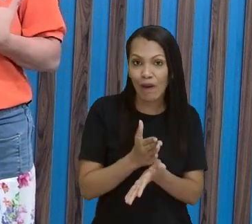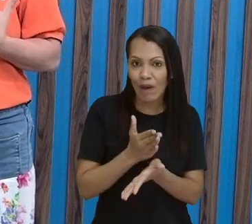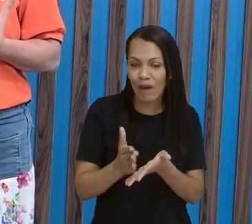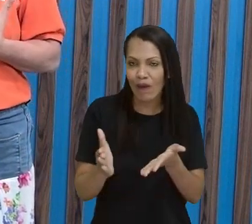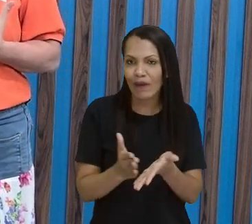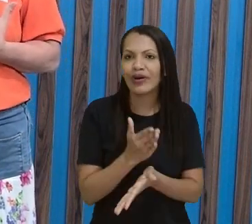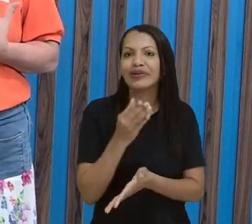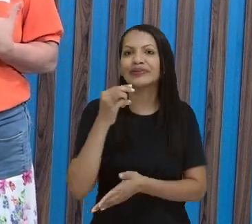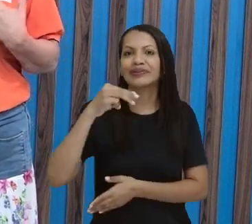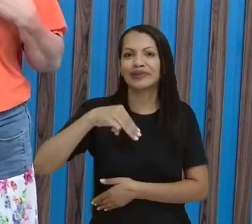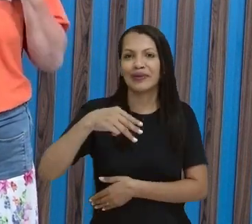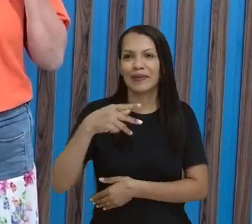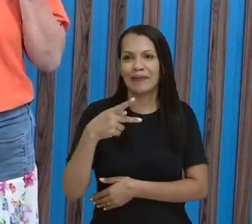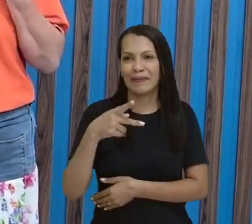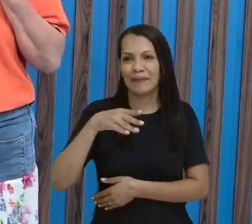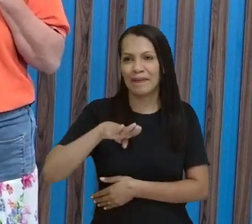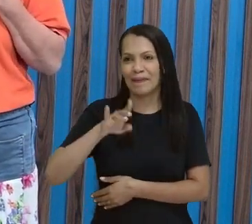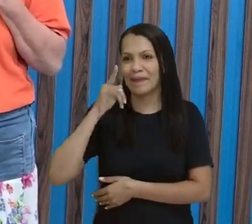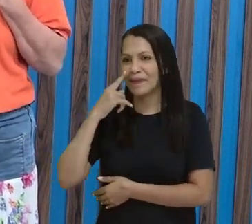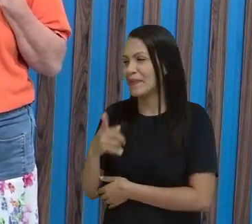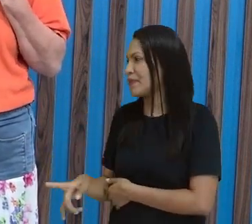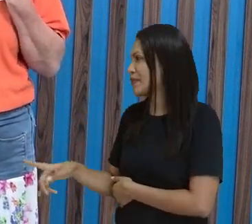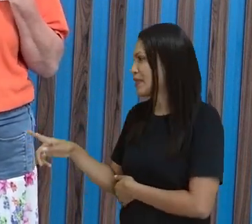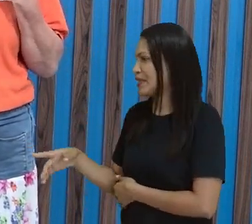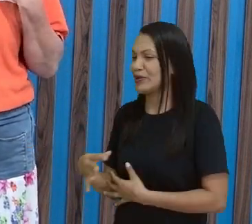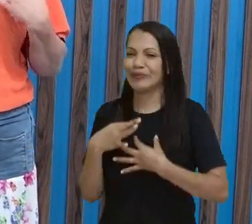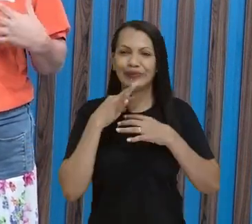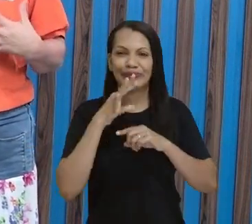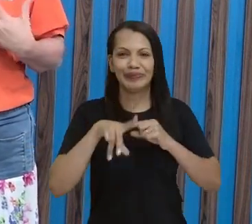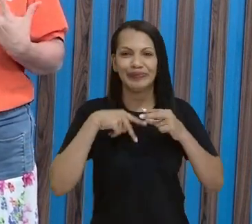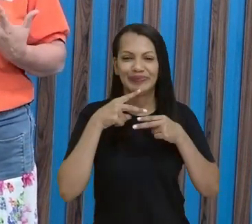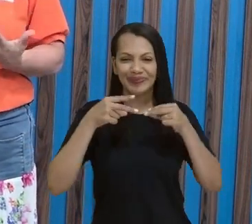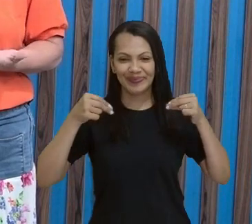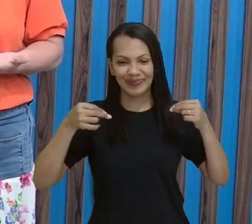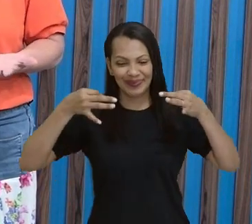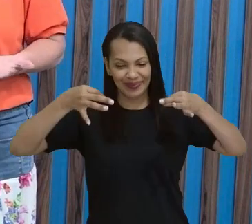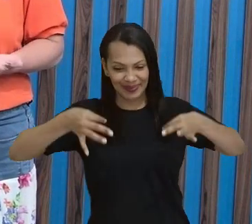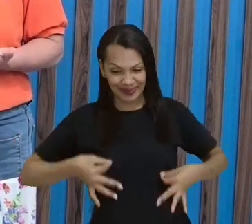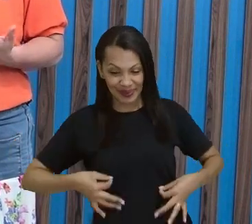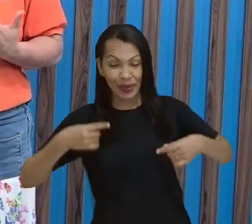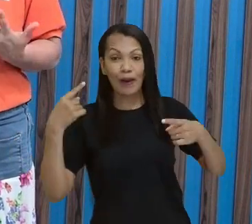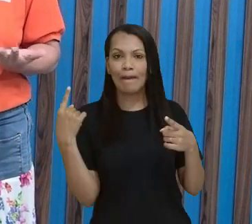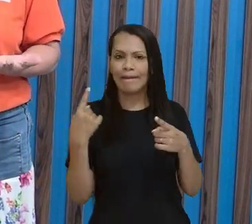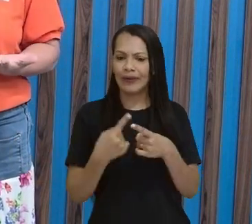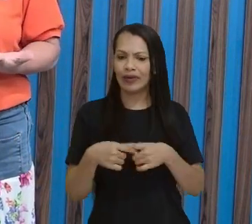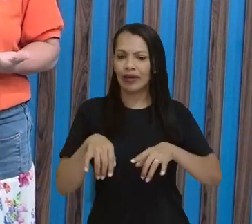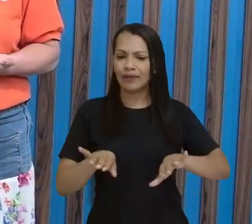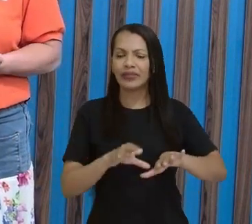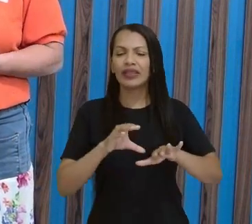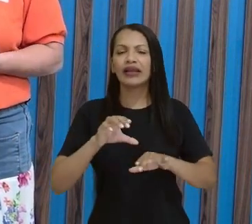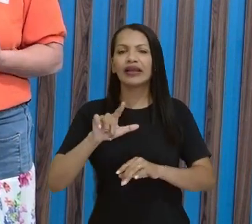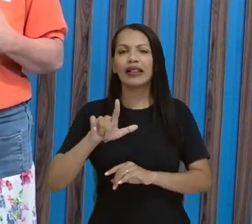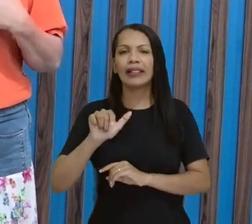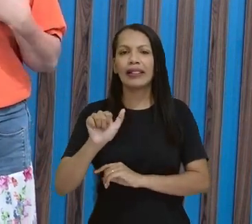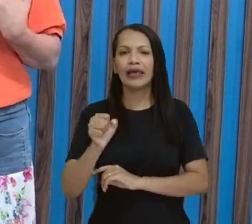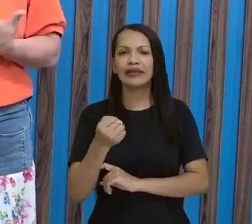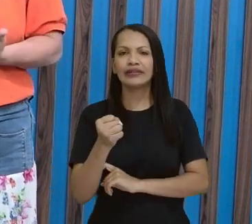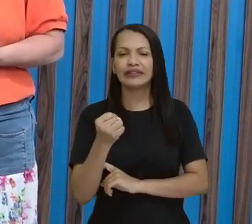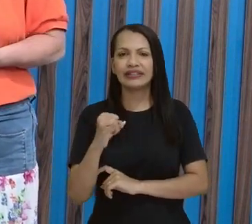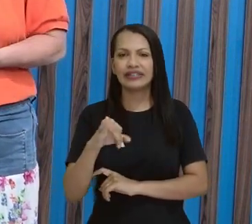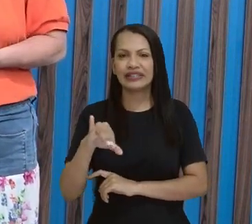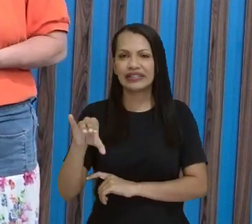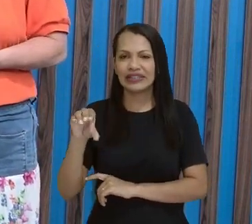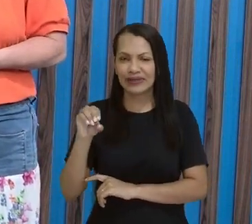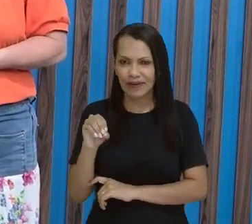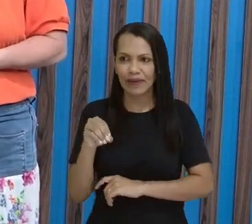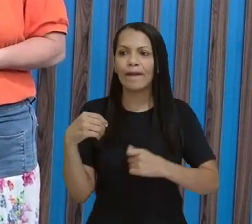Botei aí meu avatarzinho de smoking, porque a vai falar de clássicos, a gente precisa de um pouco